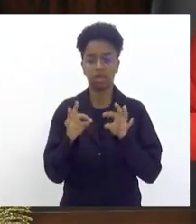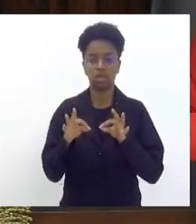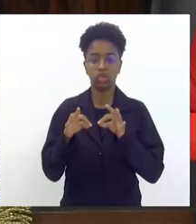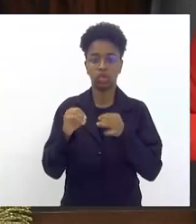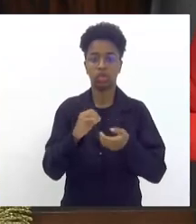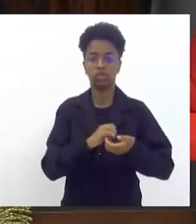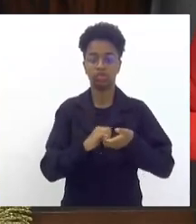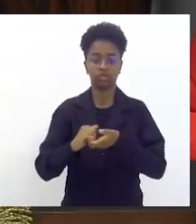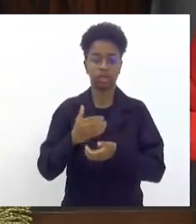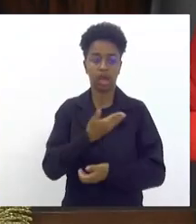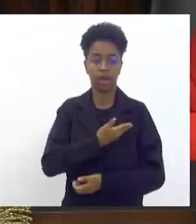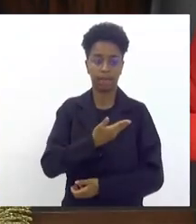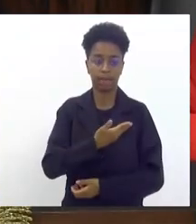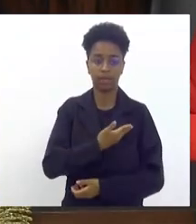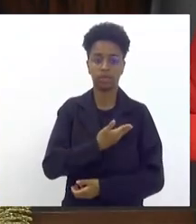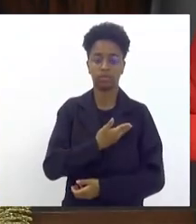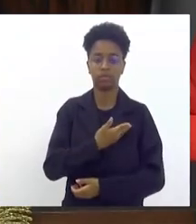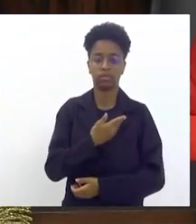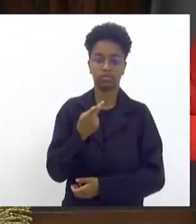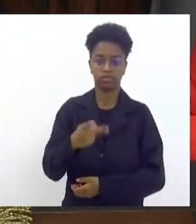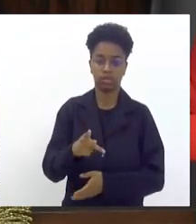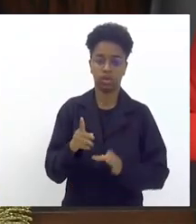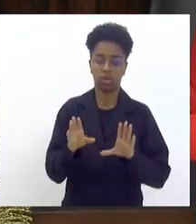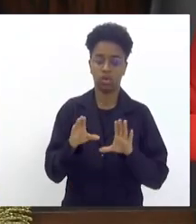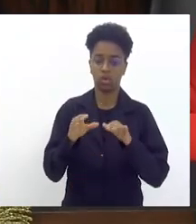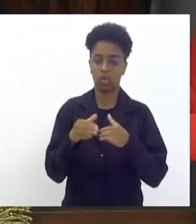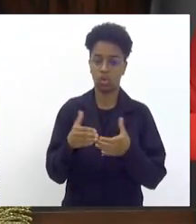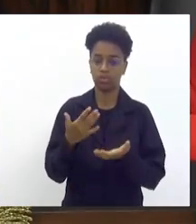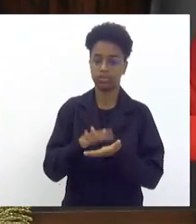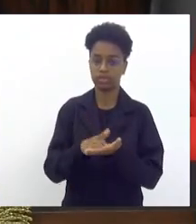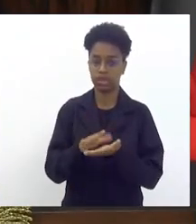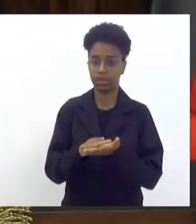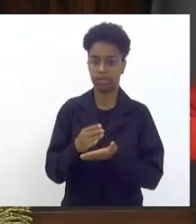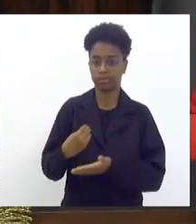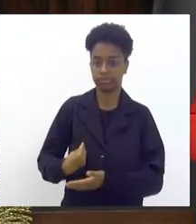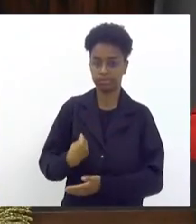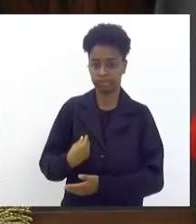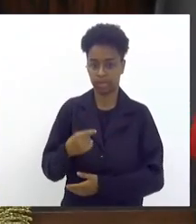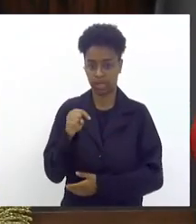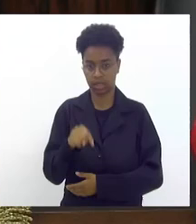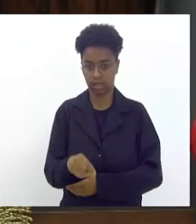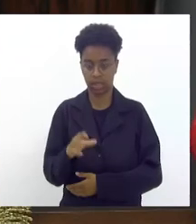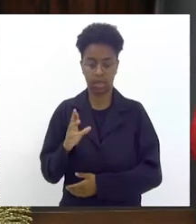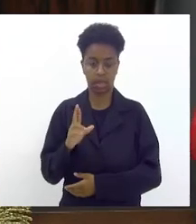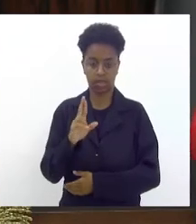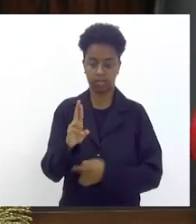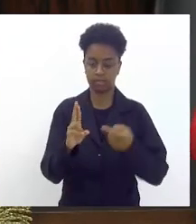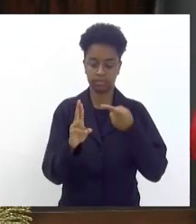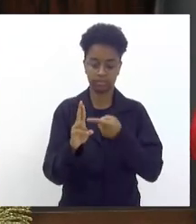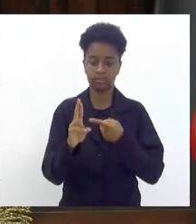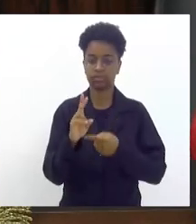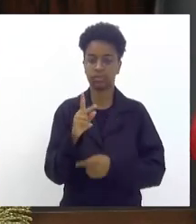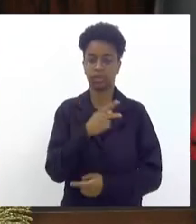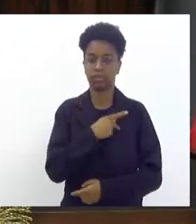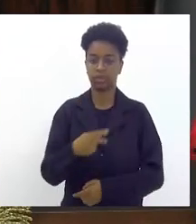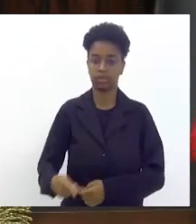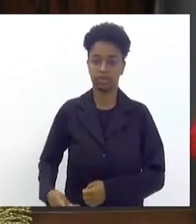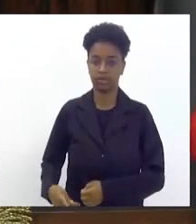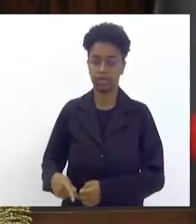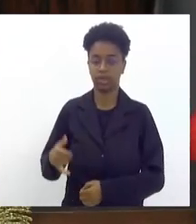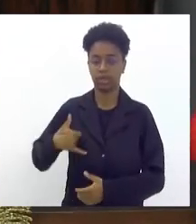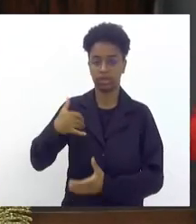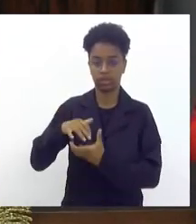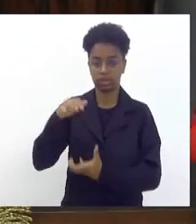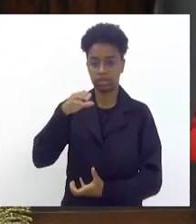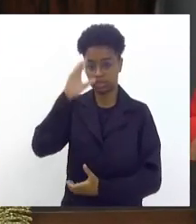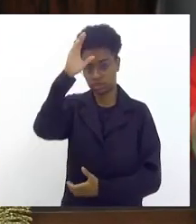companheiros e companheiras das agremiações aqui presentes na figura da presidente da velha guarda